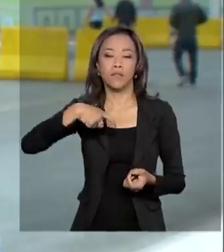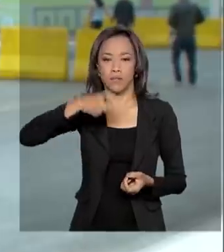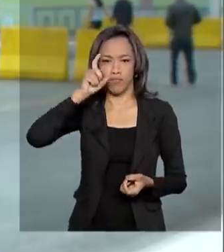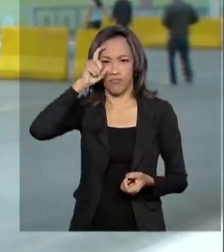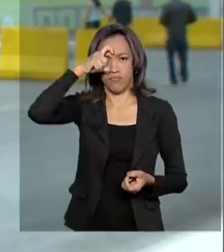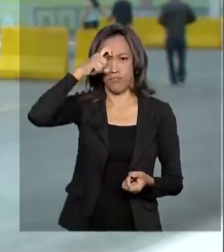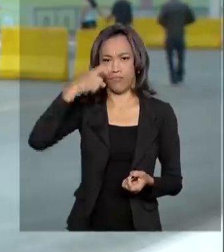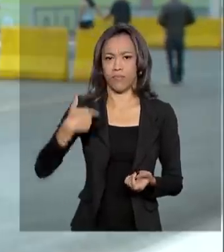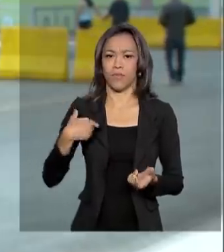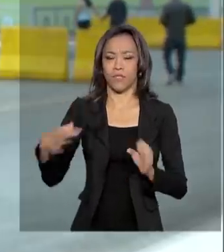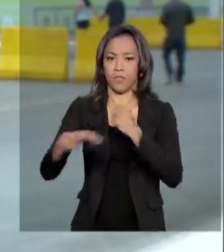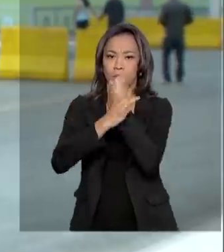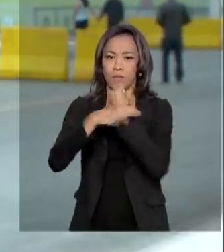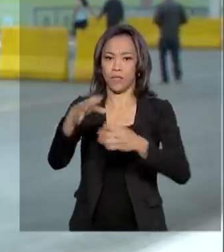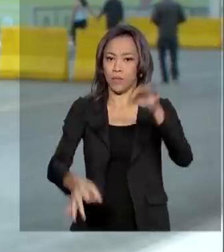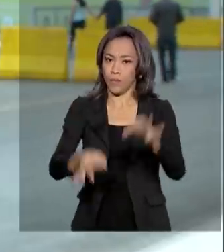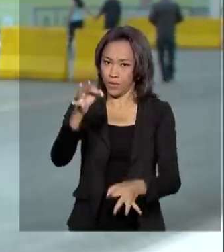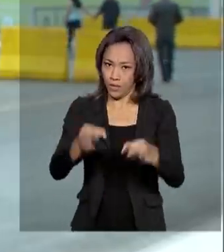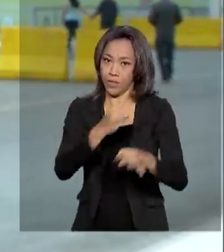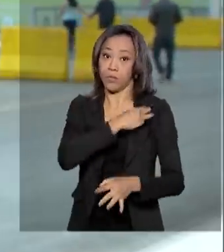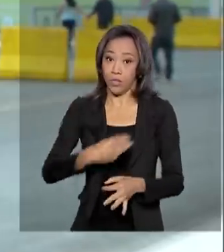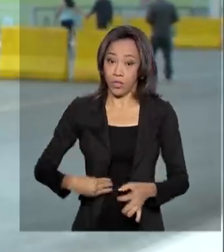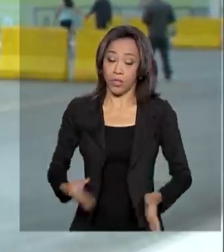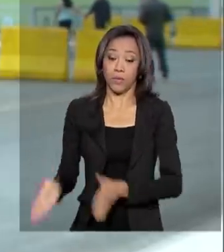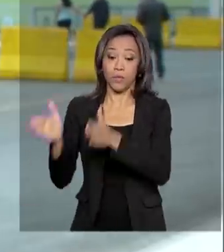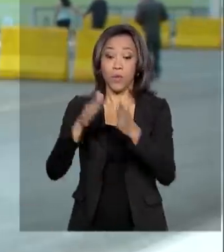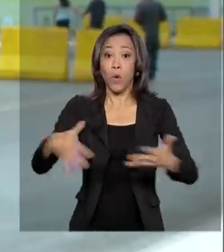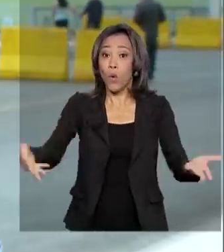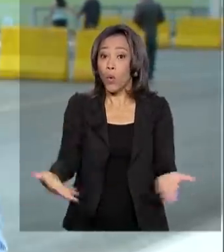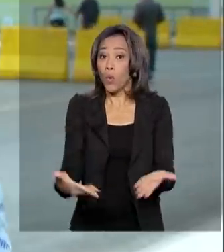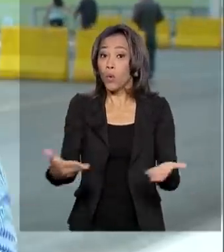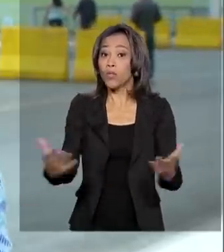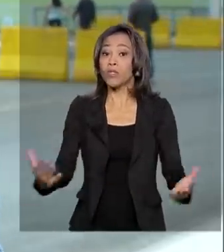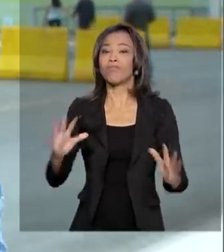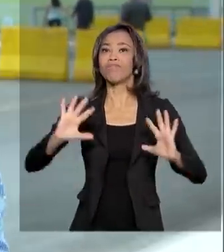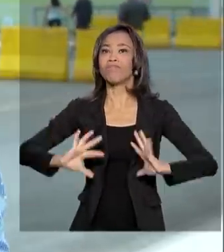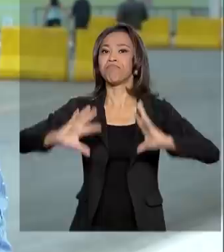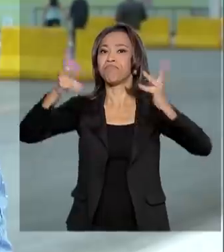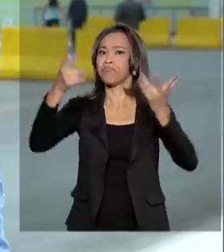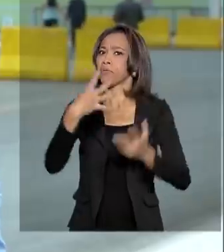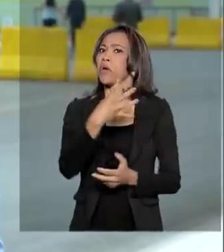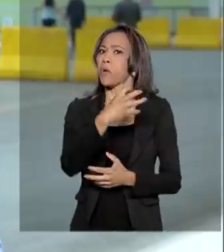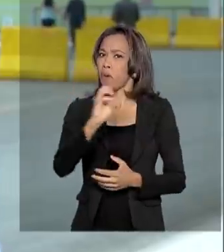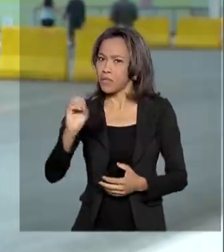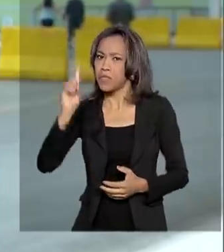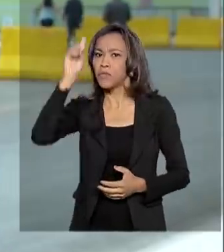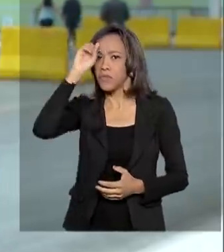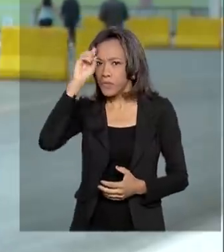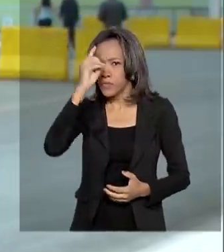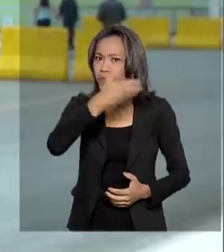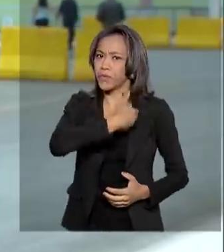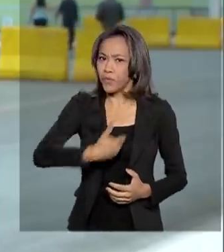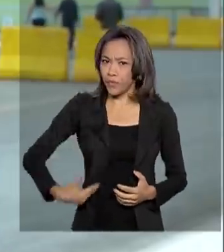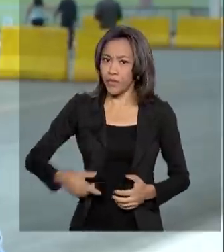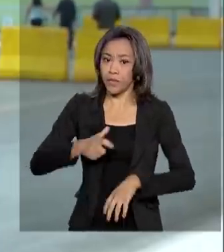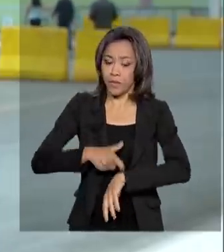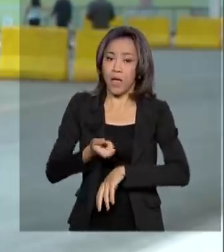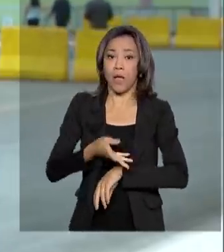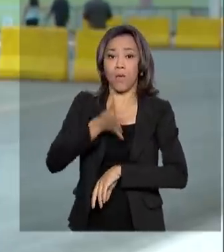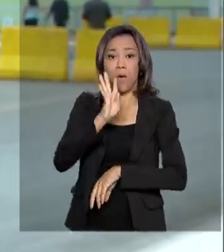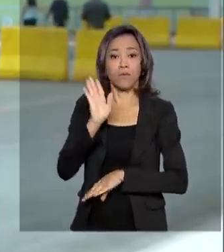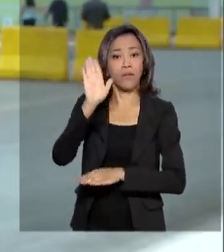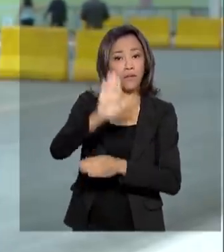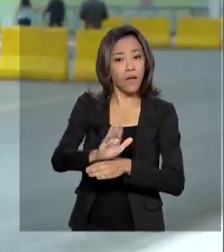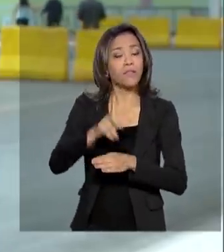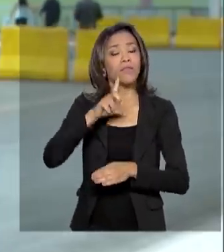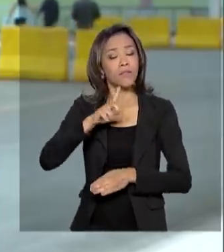presidente Jair Bolsonaro comemora 400 dias de governo e uma cerimônia vai marcar a data às 4 horas da tarde lá